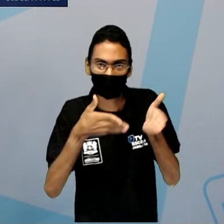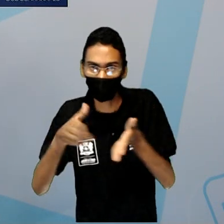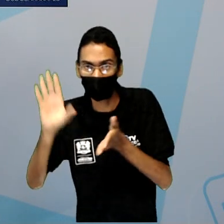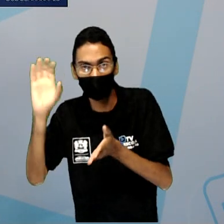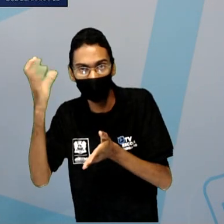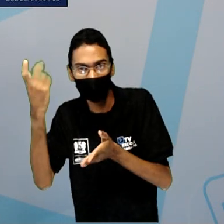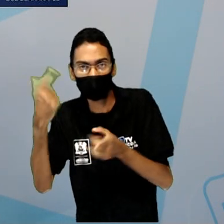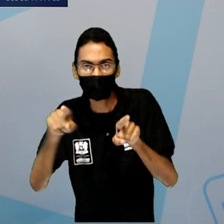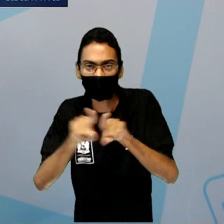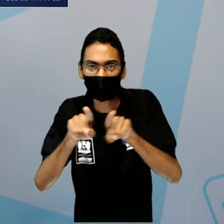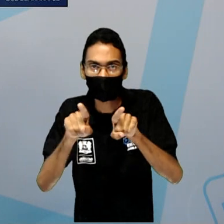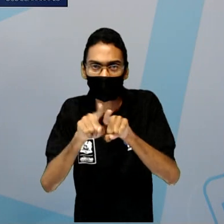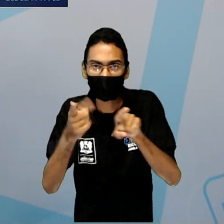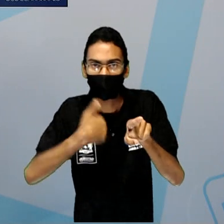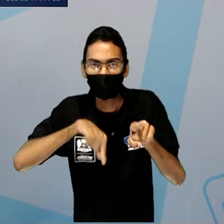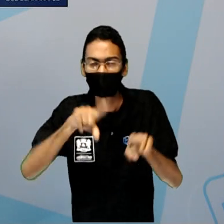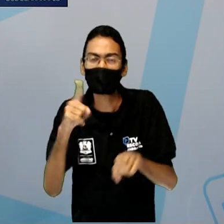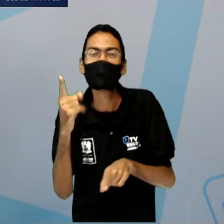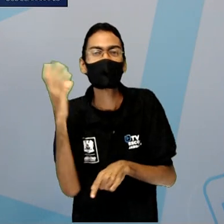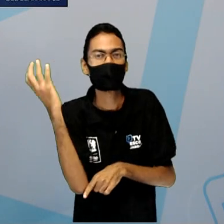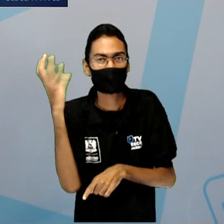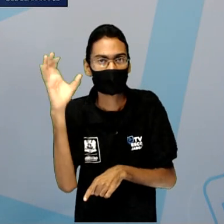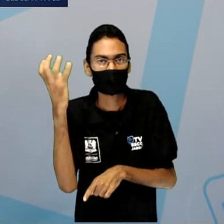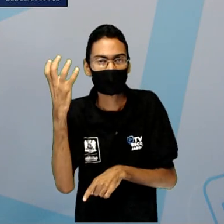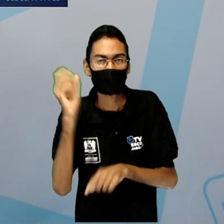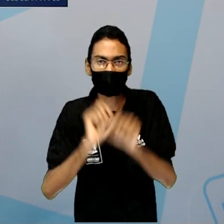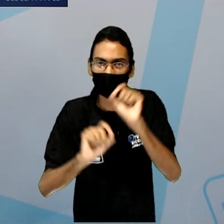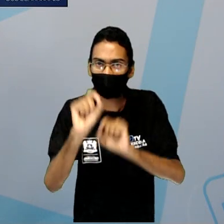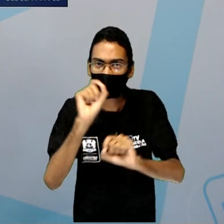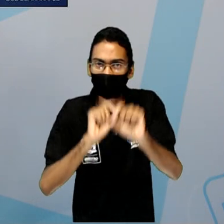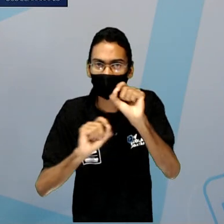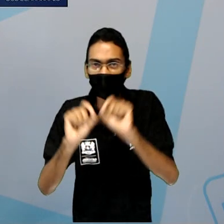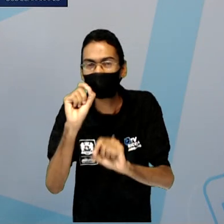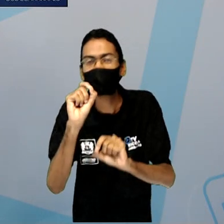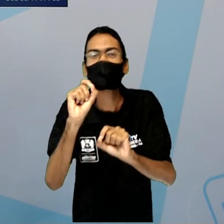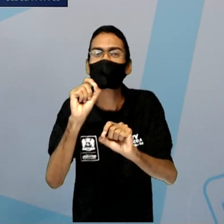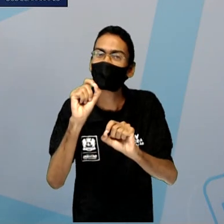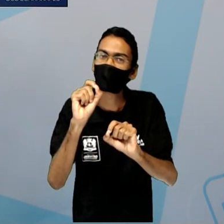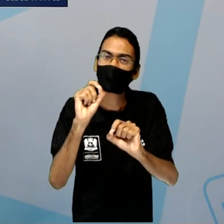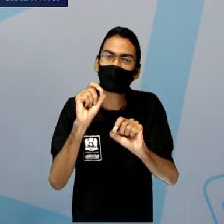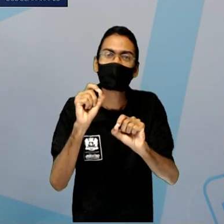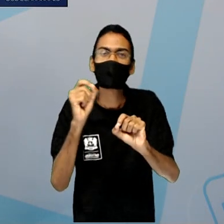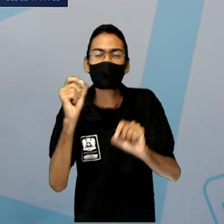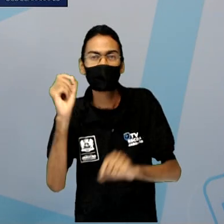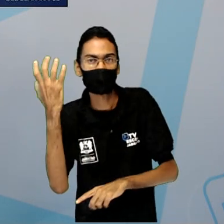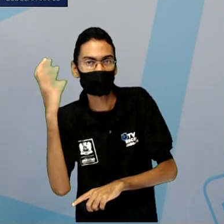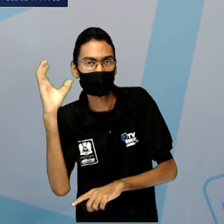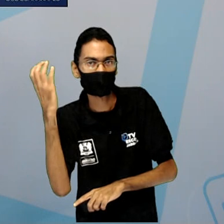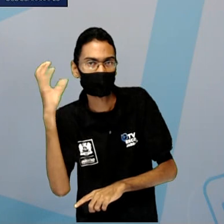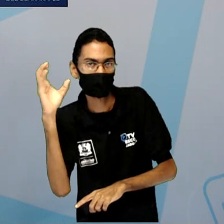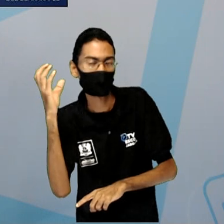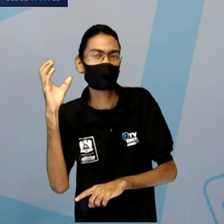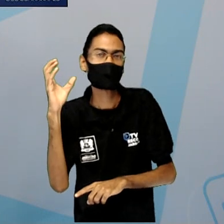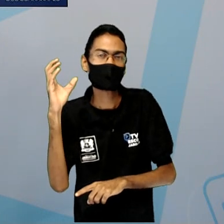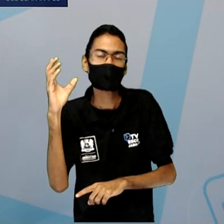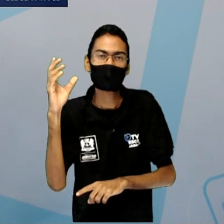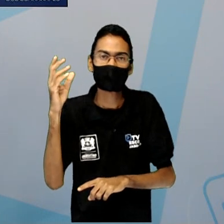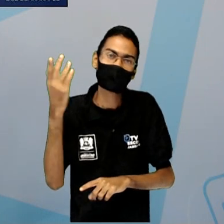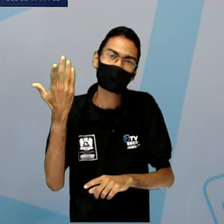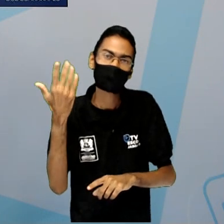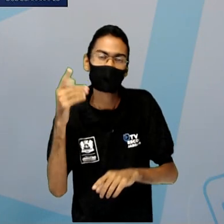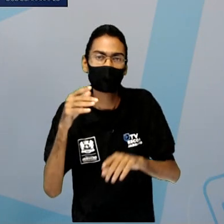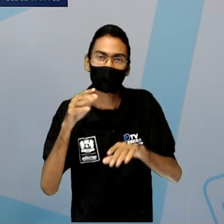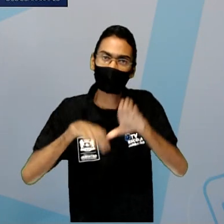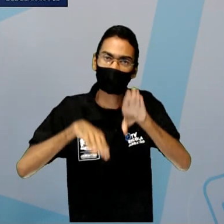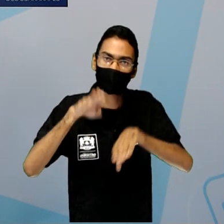por exemplo, se a gente está num clima de condição temperada, como é parte do clima europeu,